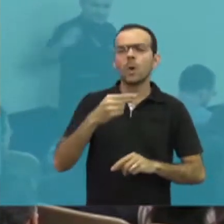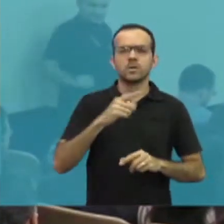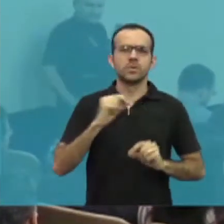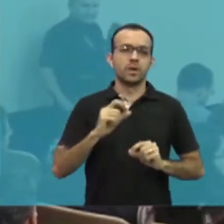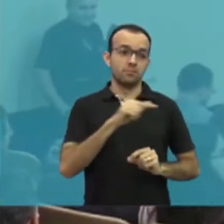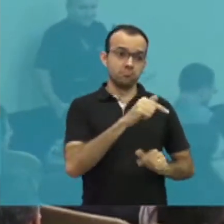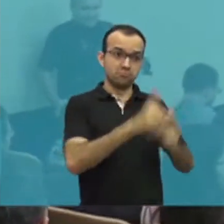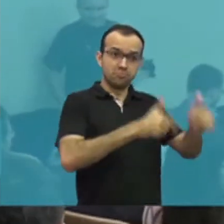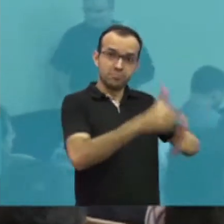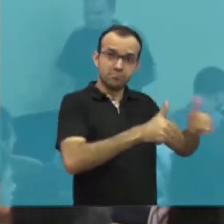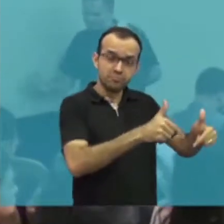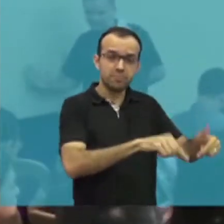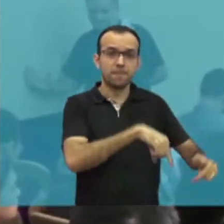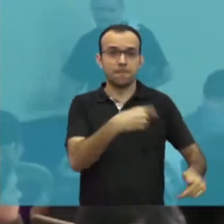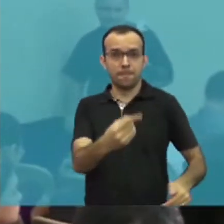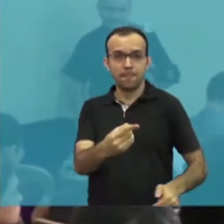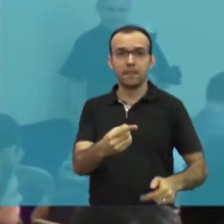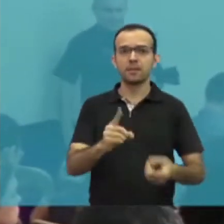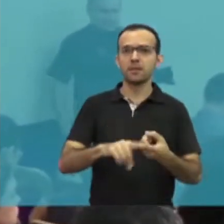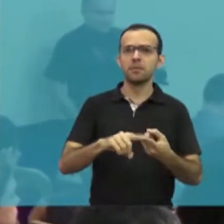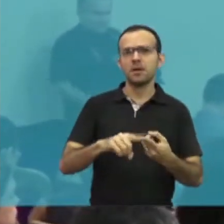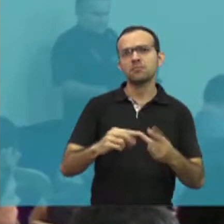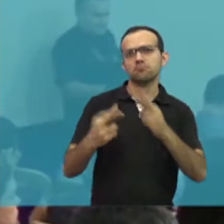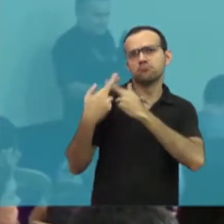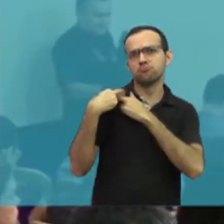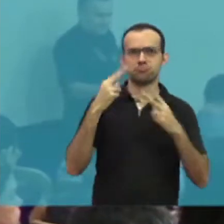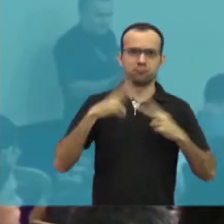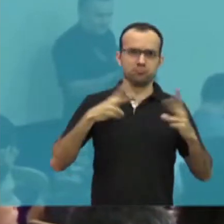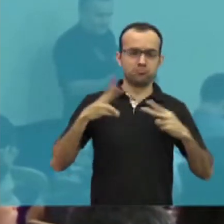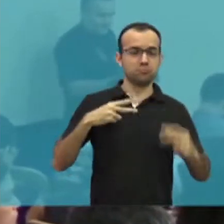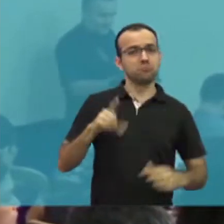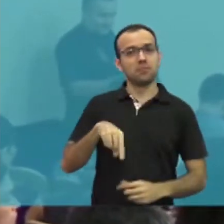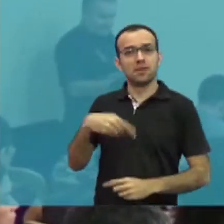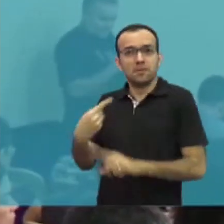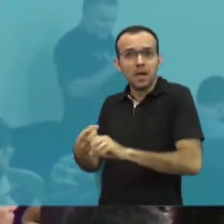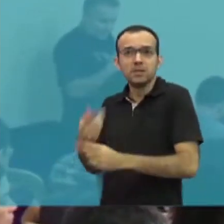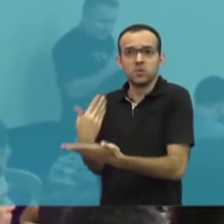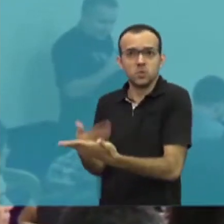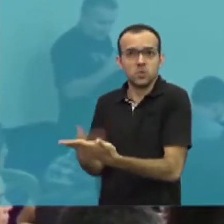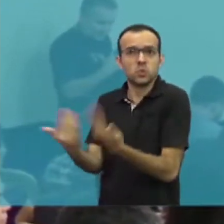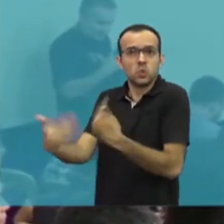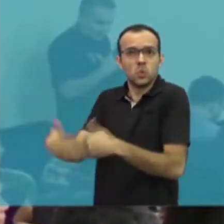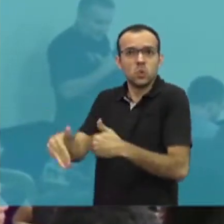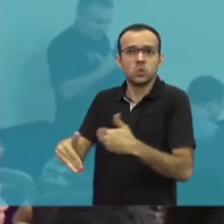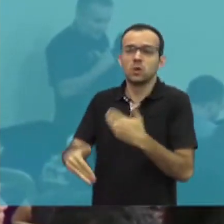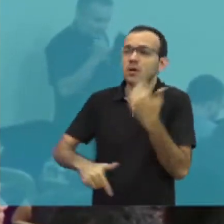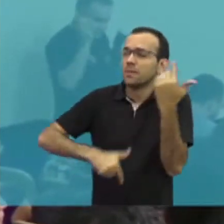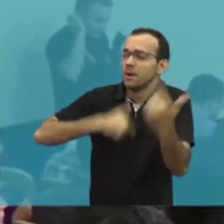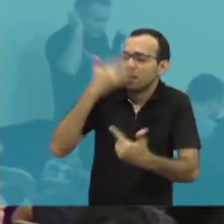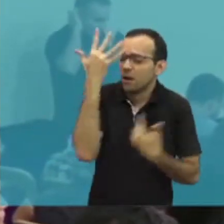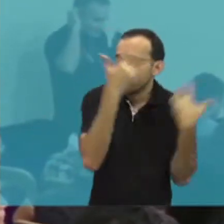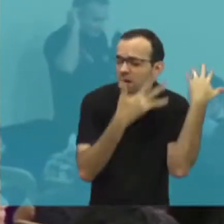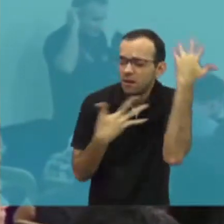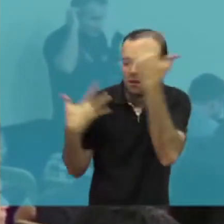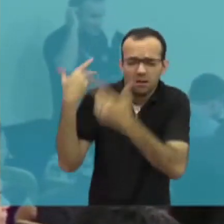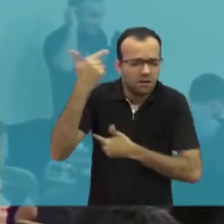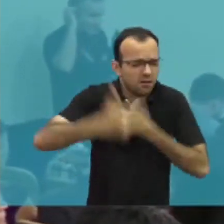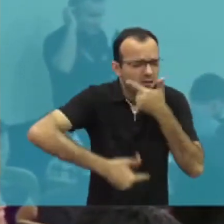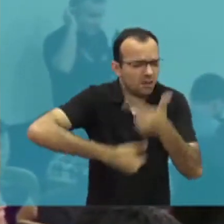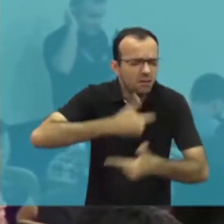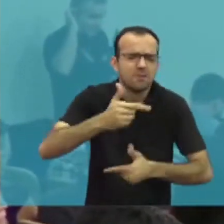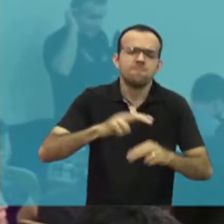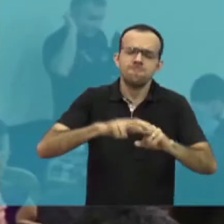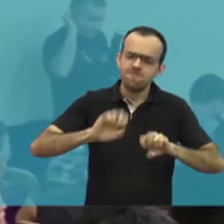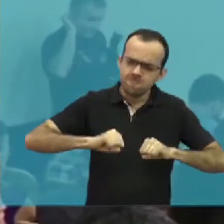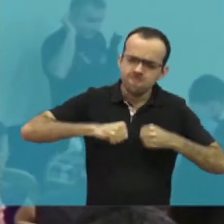de conciliar trabalho, de conciliar responsabilidades pessoais e com os estudos. E é muita força de